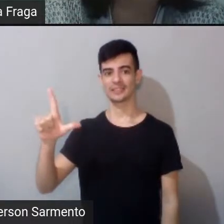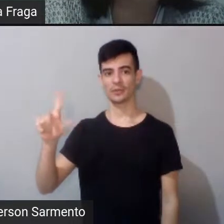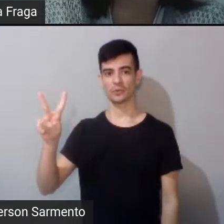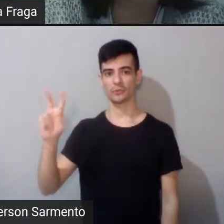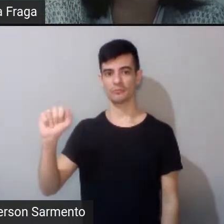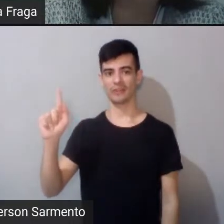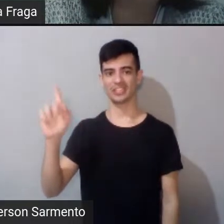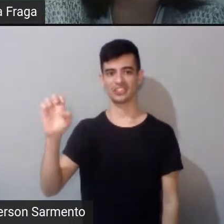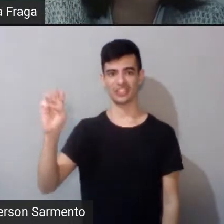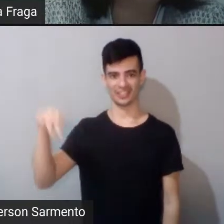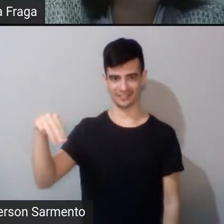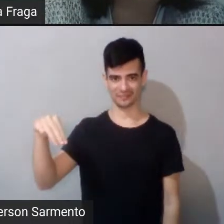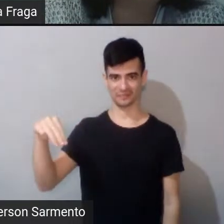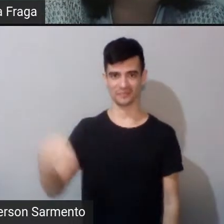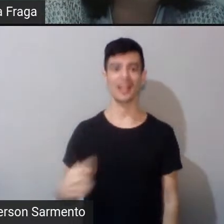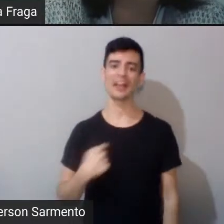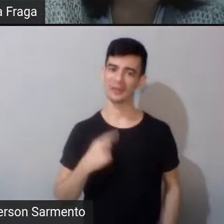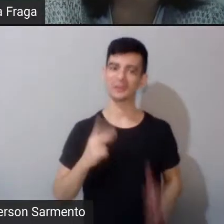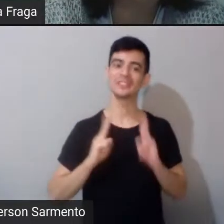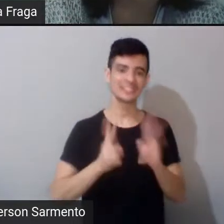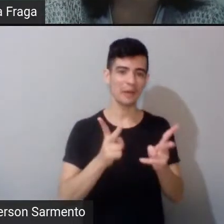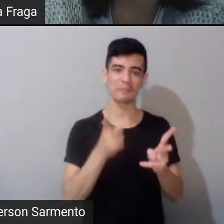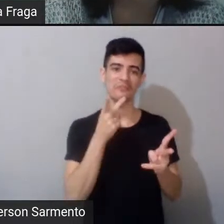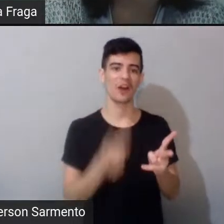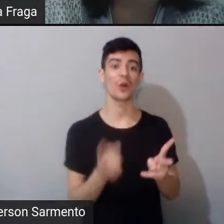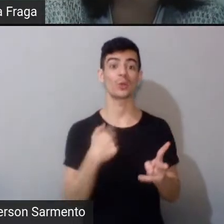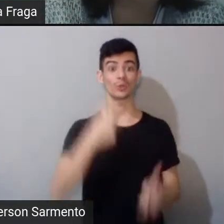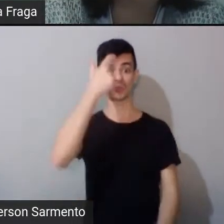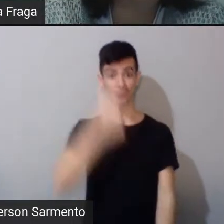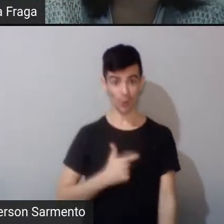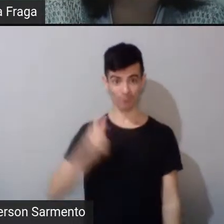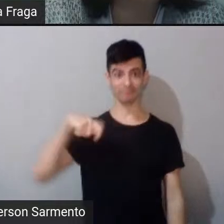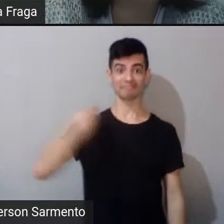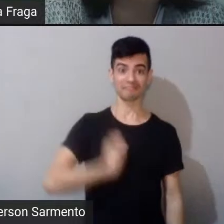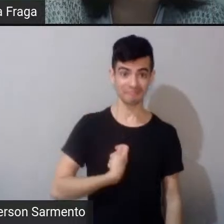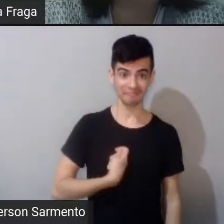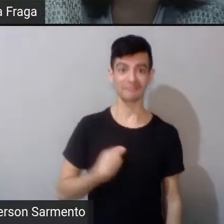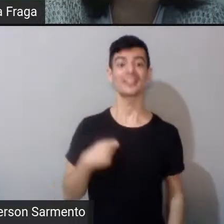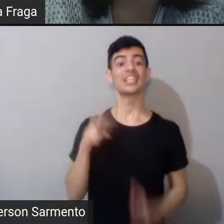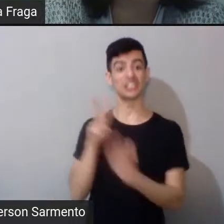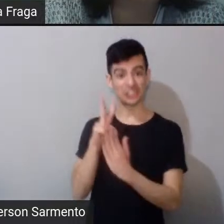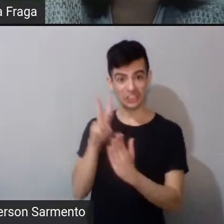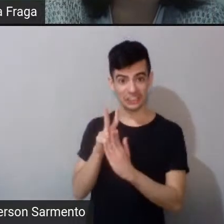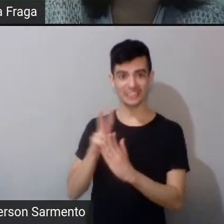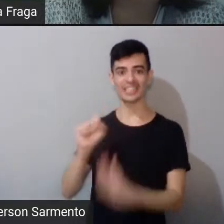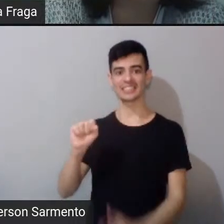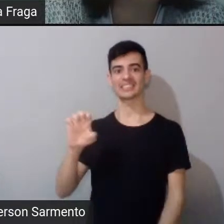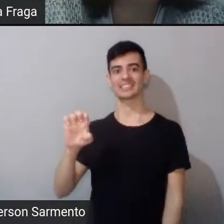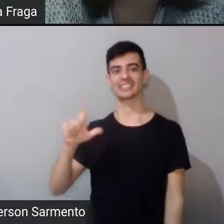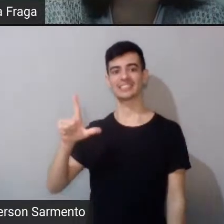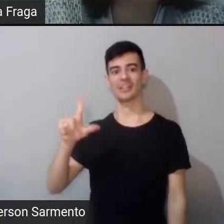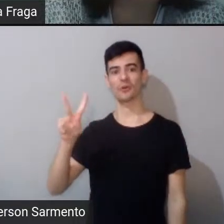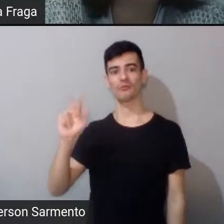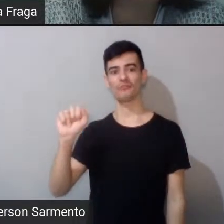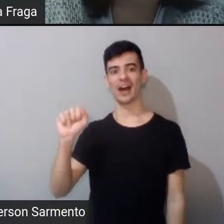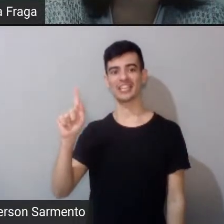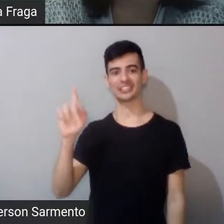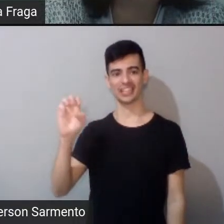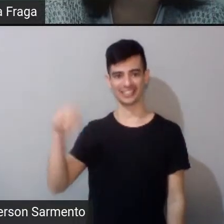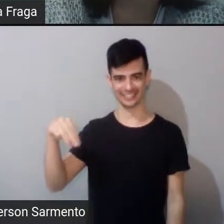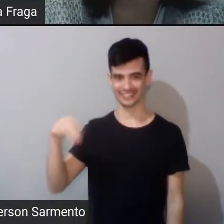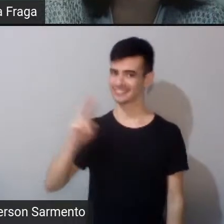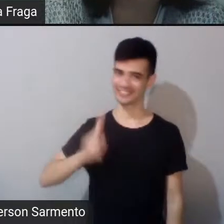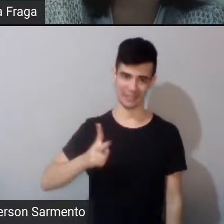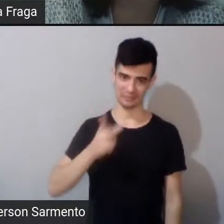por aí que eu sou um indígena selvagem, porque os povos aqui no Ceará, que eram chamados de índio selvagens, eram os povos que não